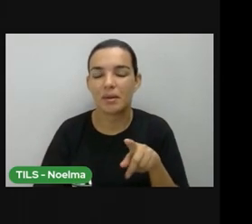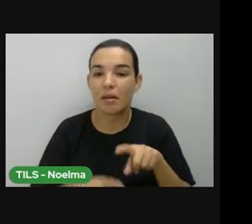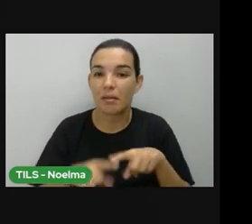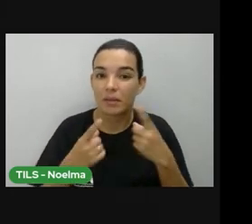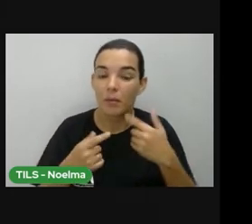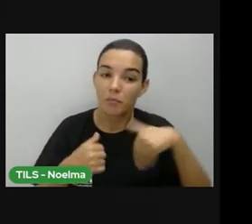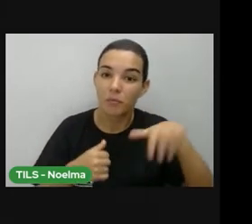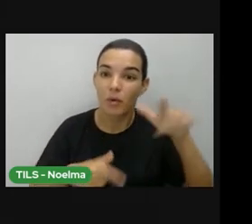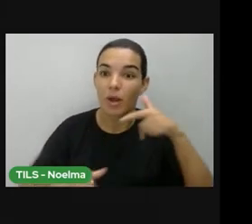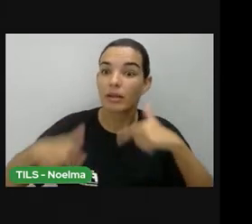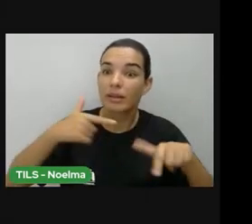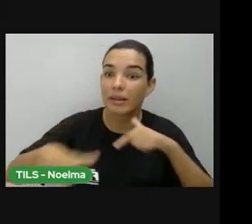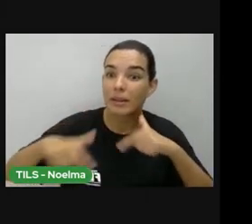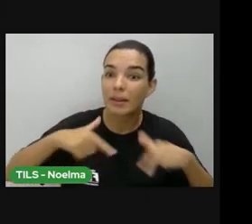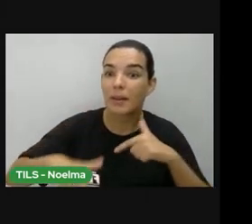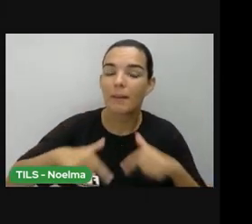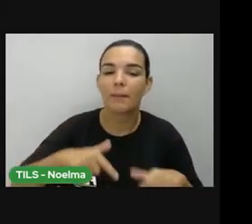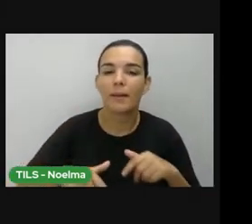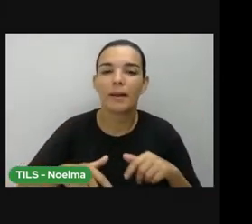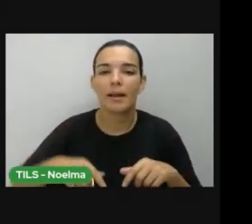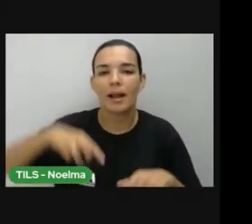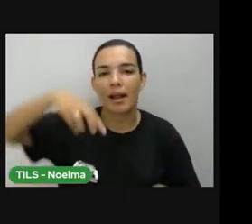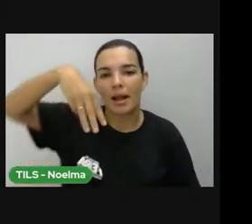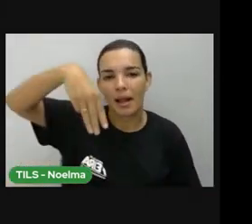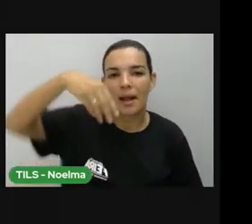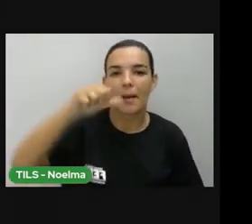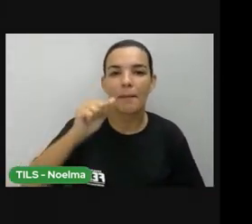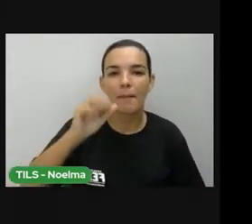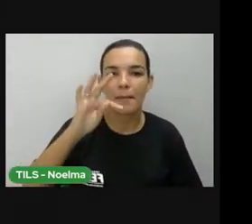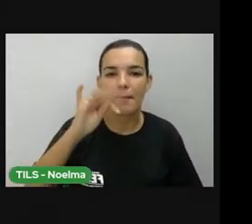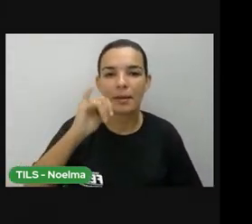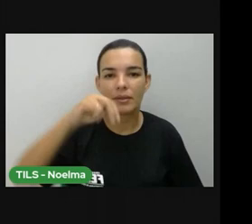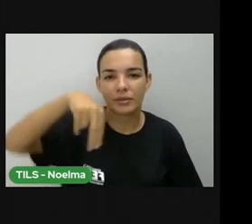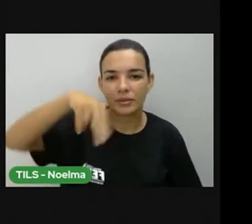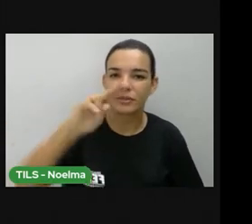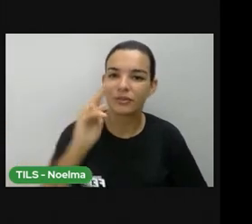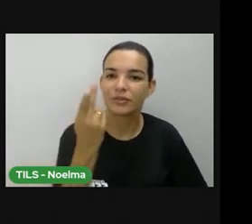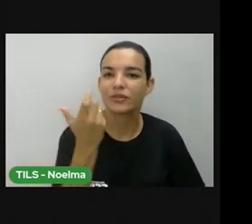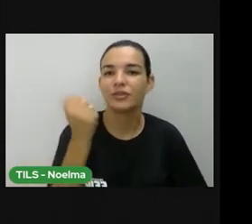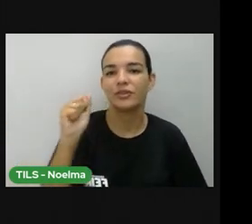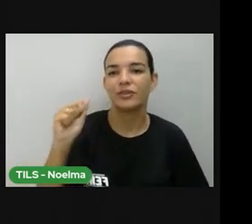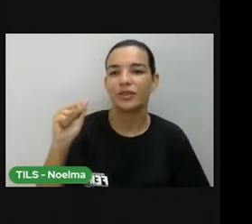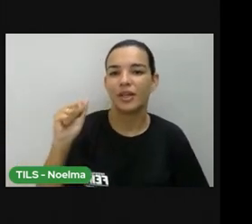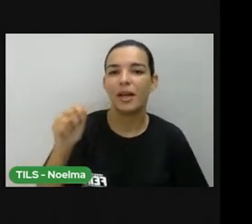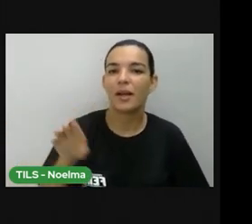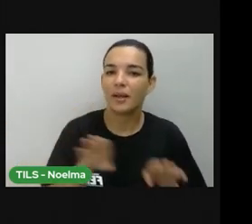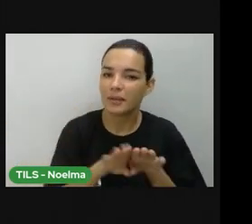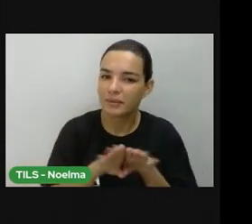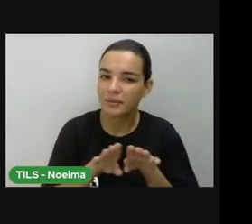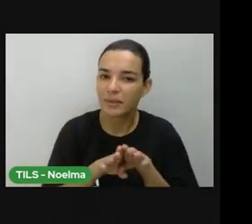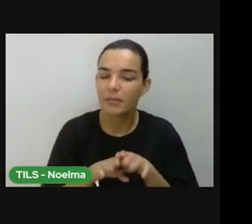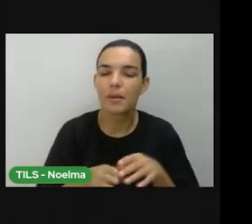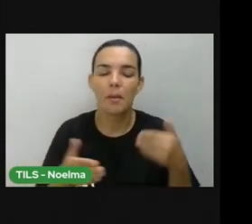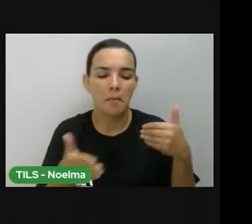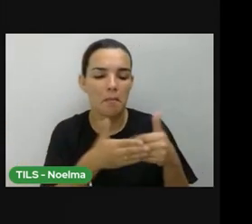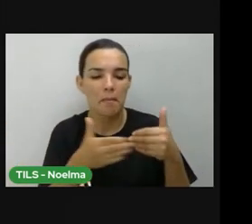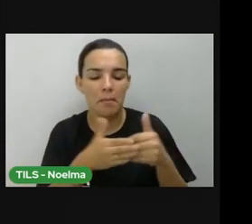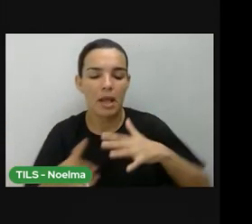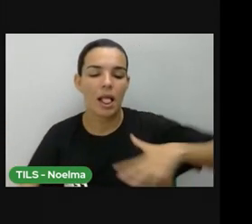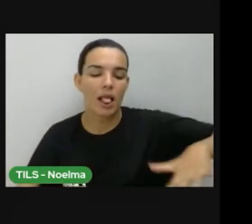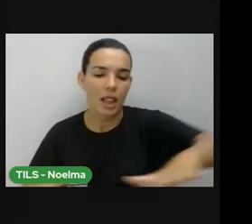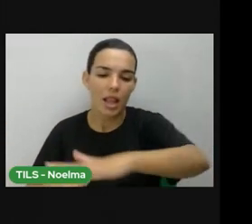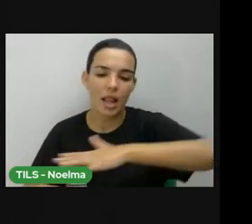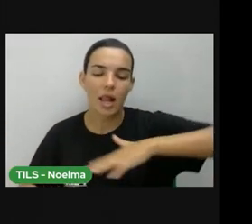trabalhar em Matinha, aonde elas também já eram netas de Matinha, porque aqui, a comandada Lagoa Grande, é uma